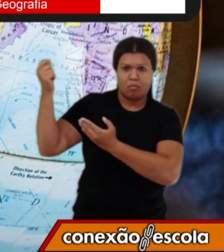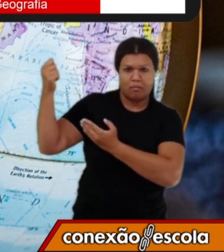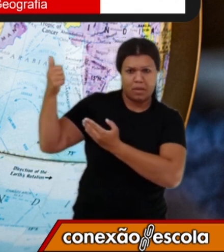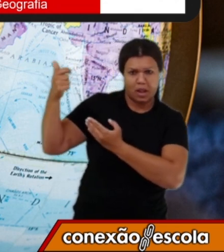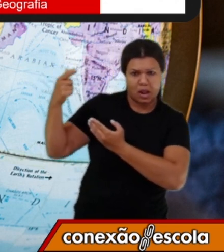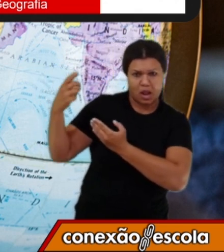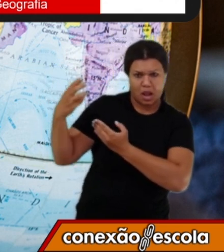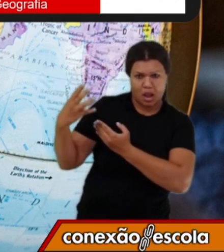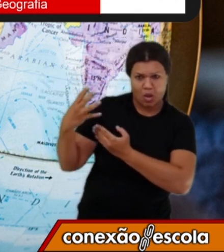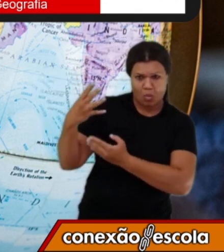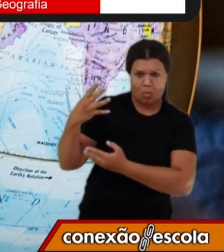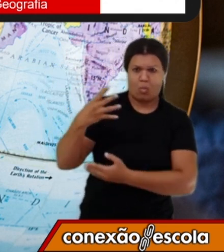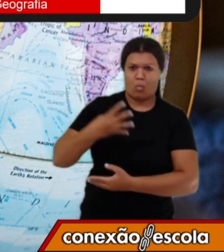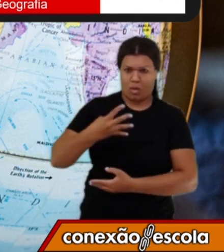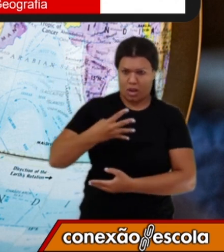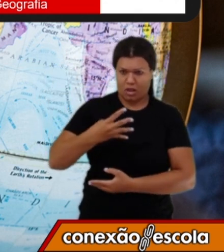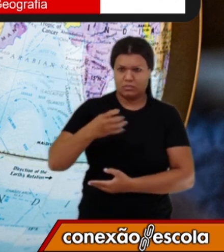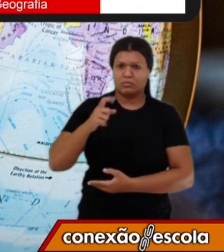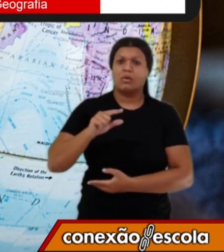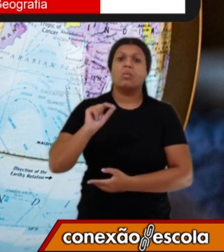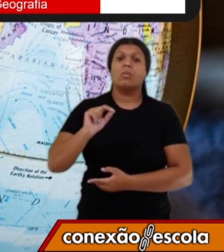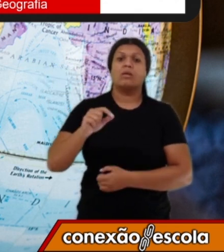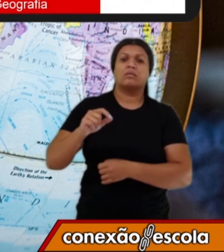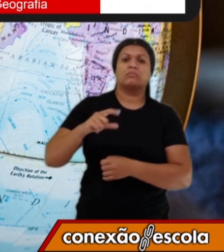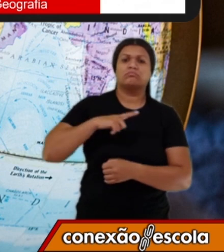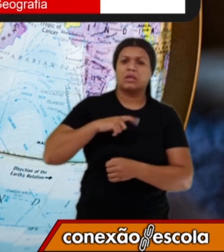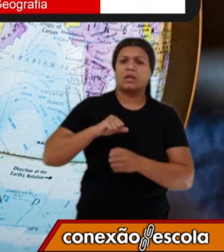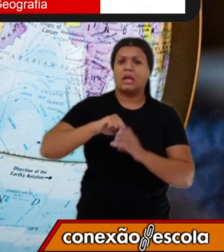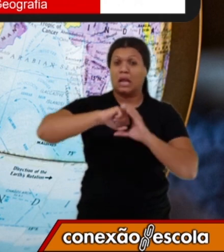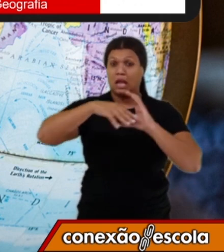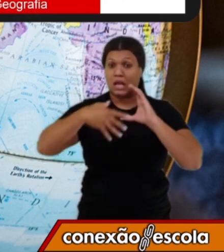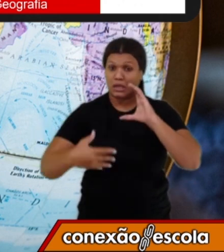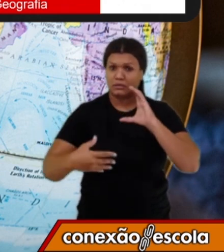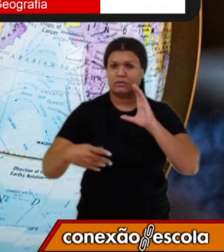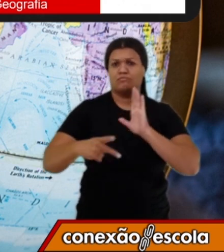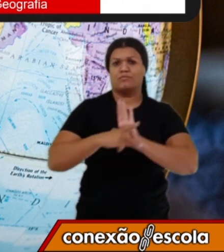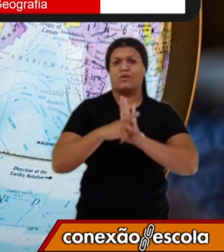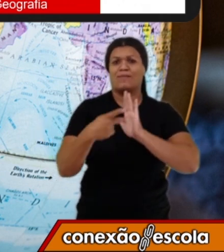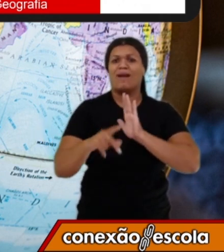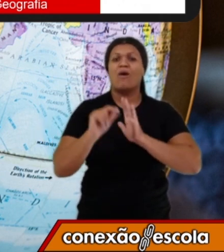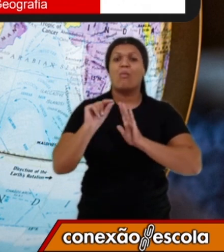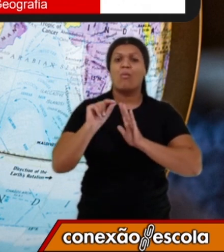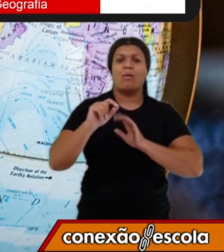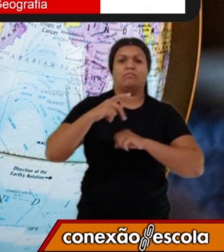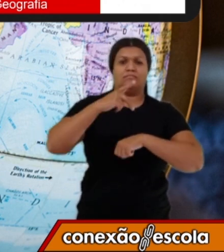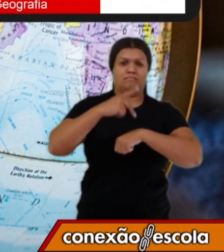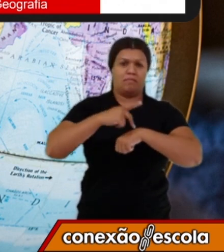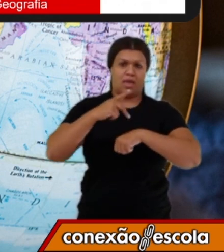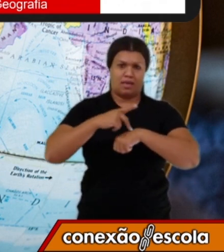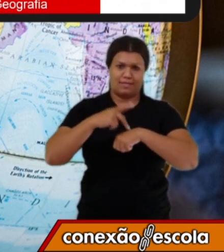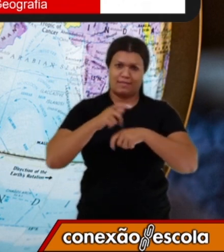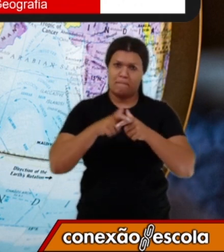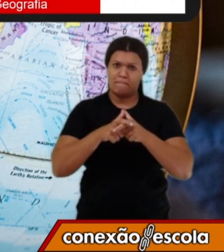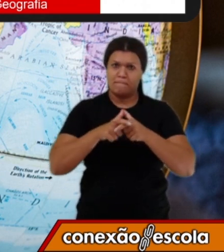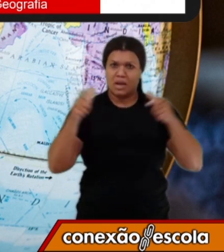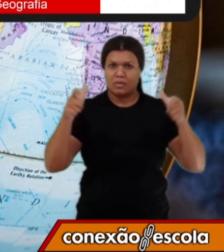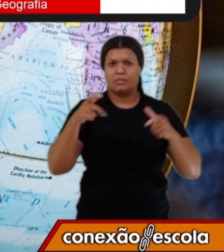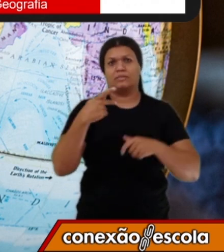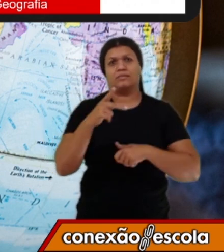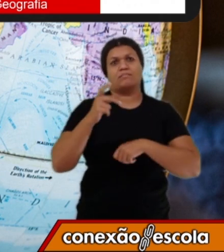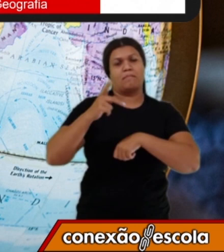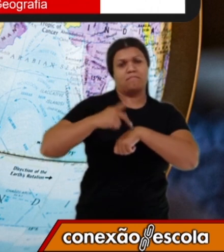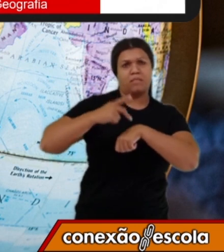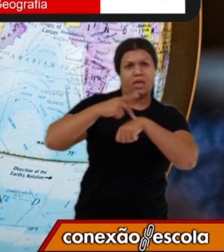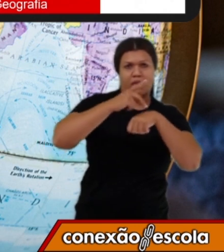denominados rochosos. Ou seja, a maior parte da sua composição